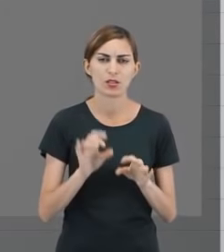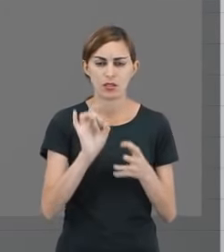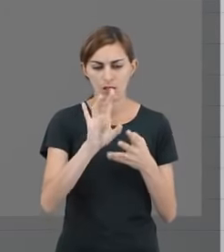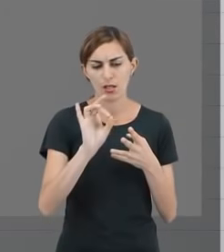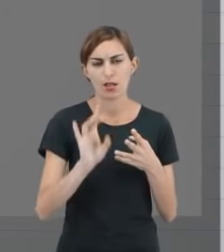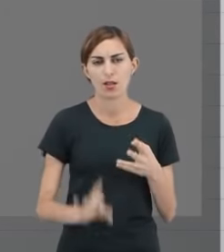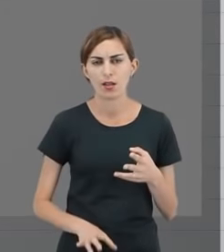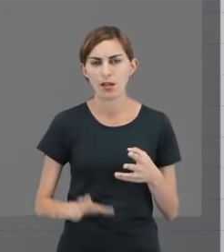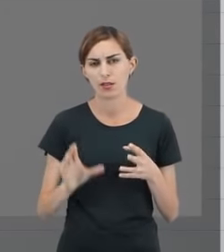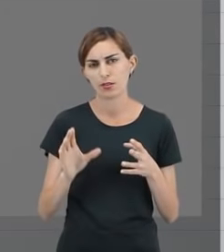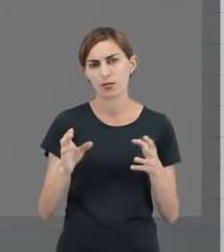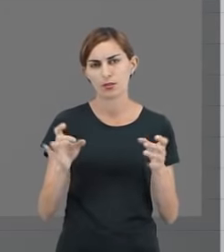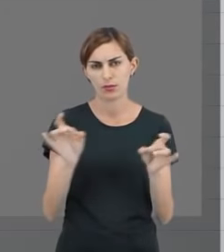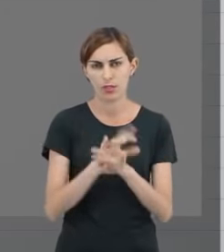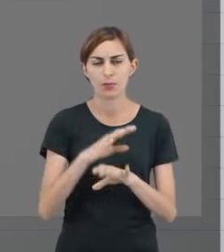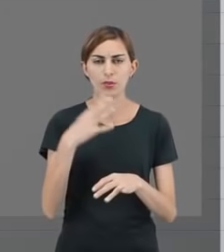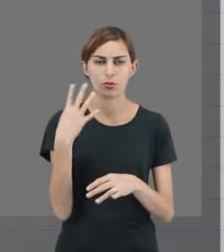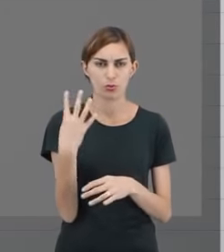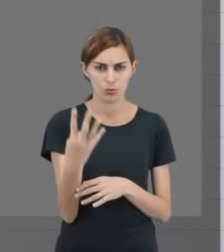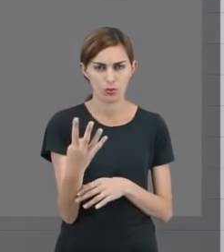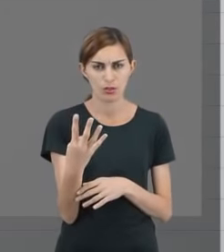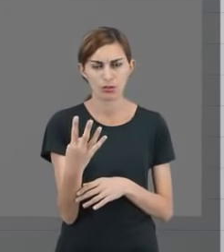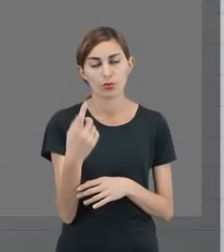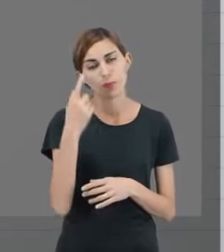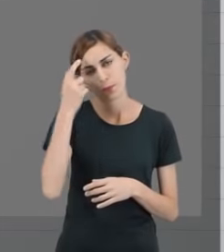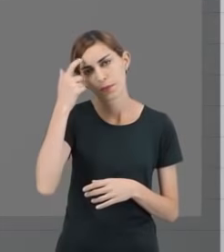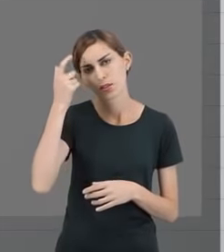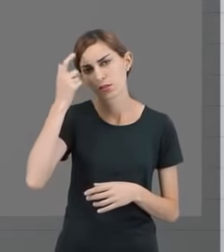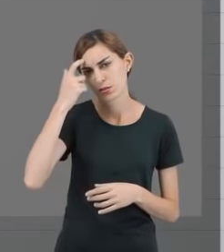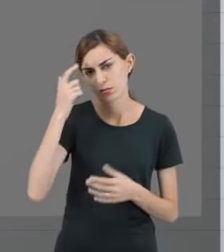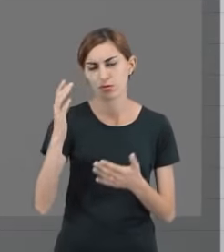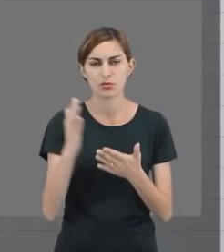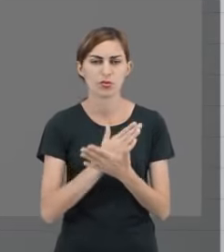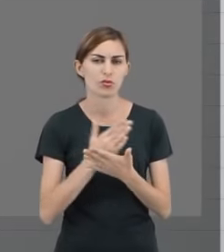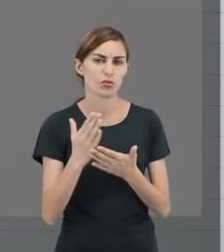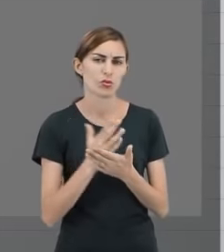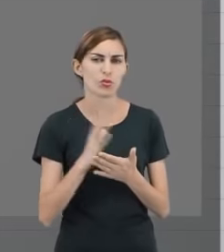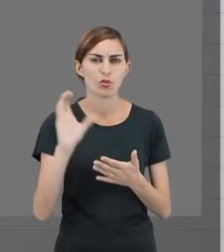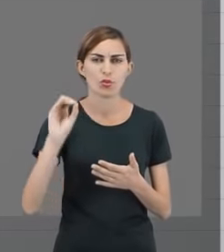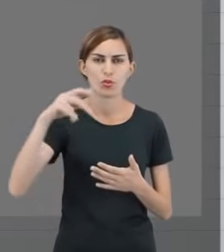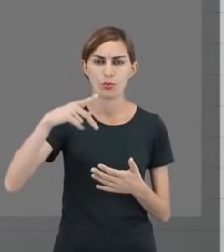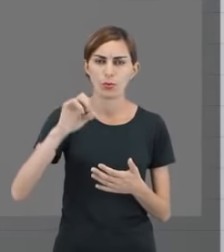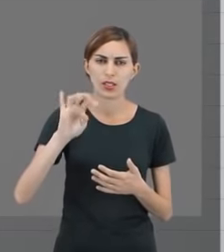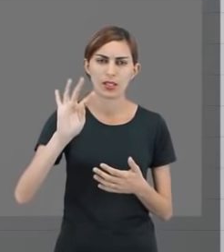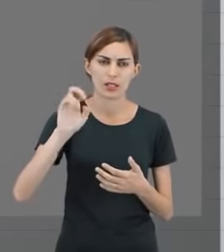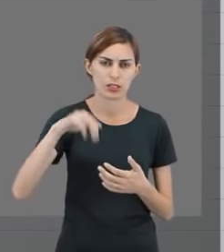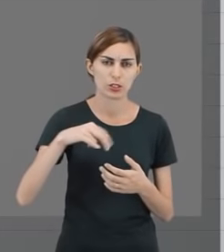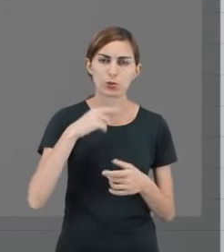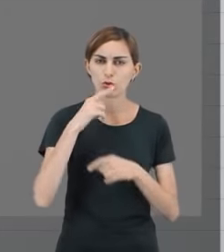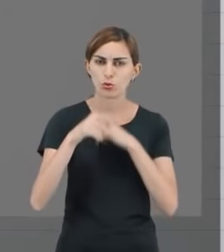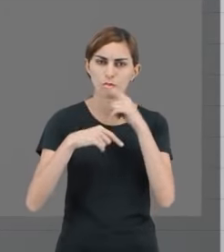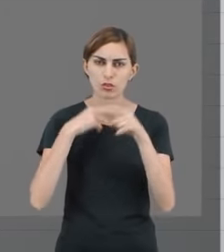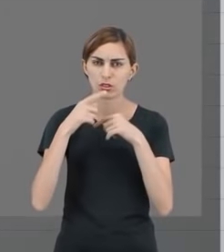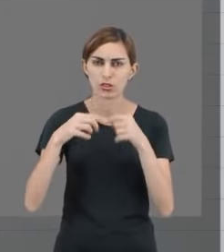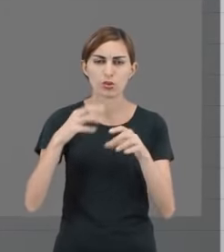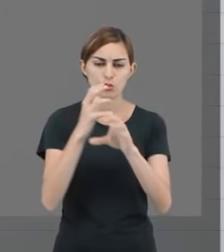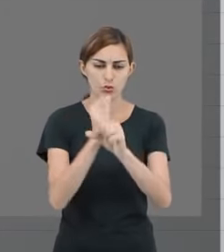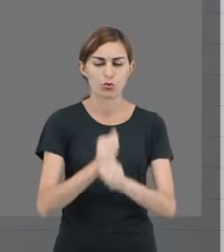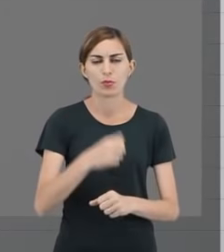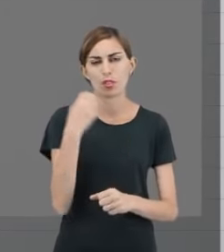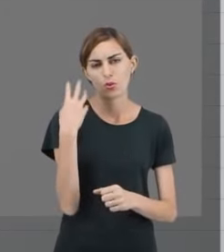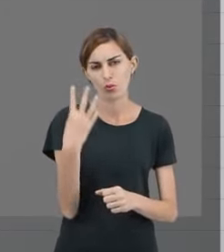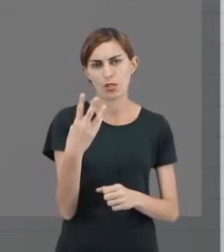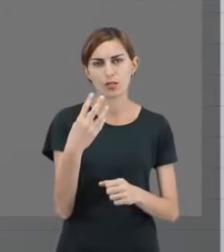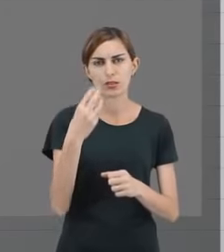competência você feche com quatro. Vamos supor que em alguma competência você não fechou a média quatro,